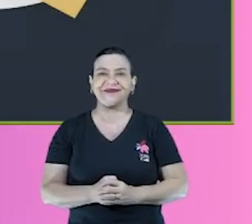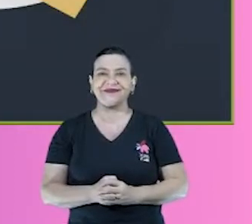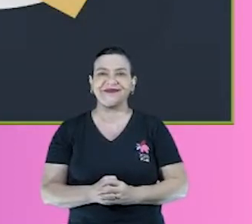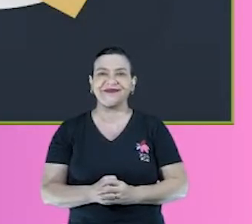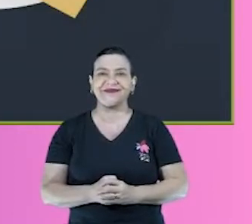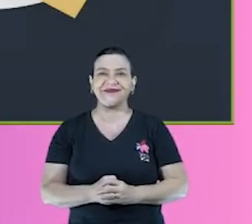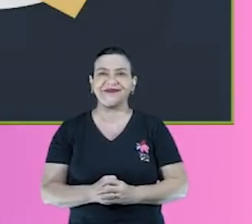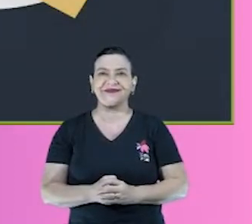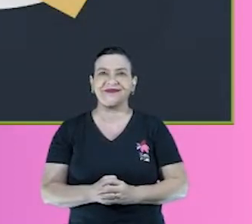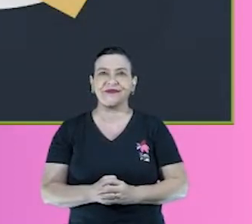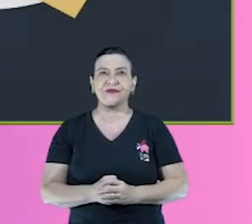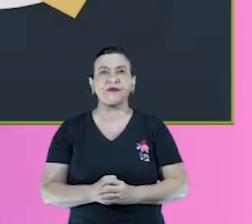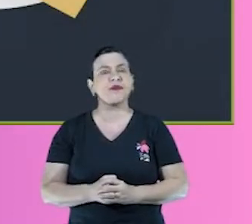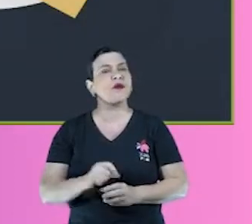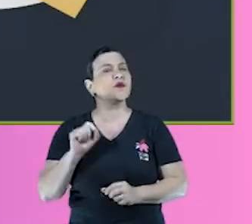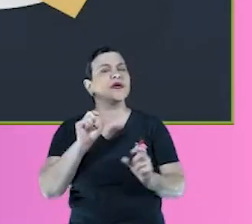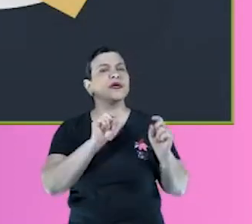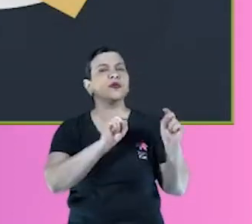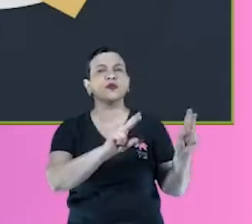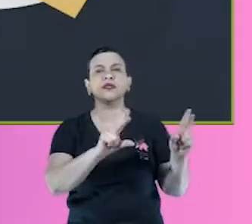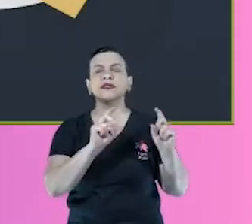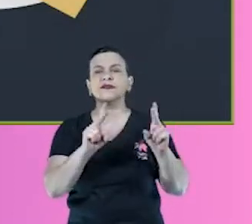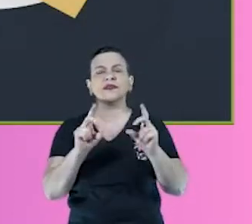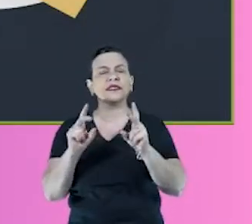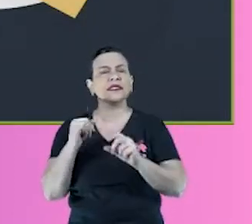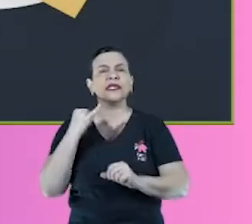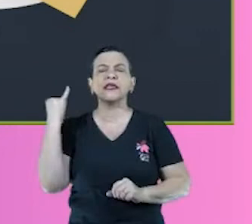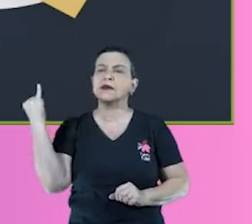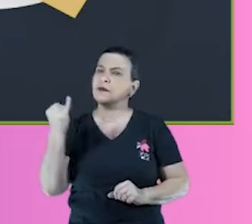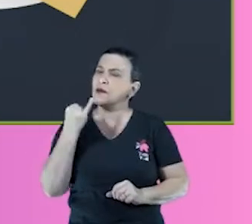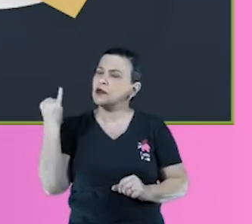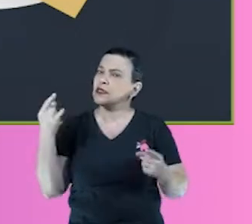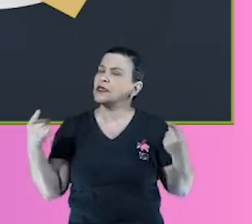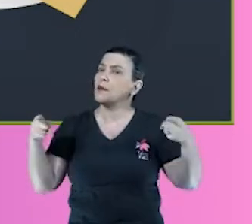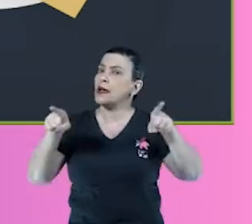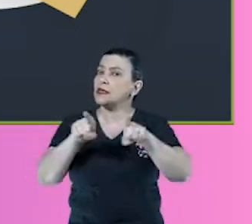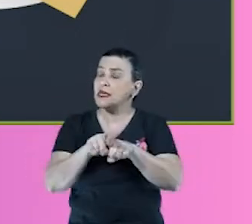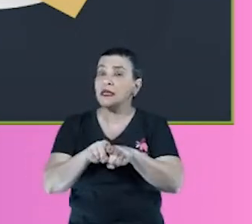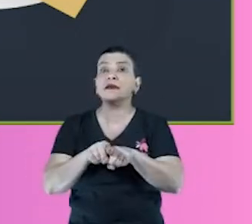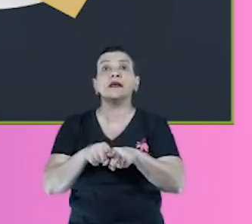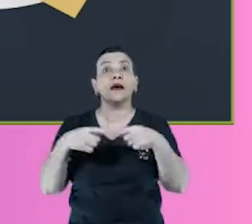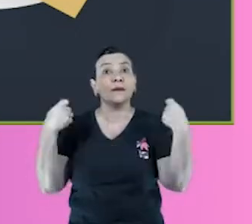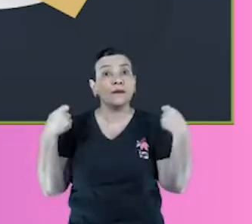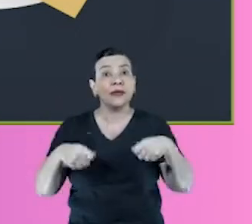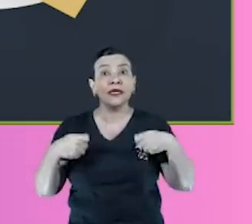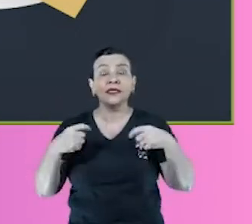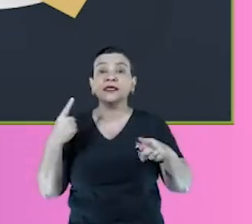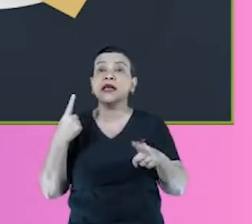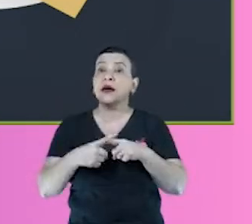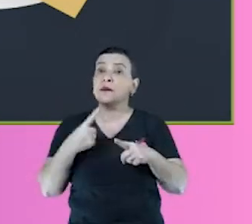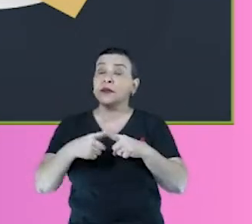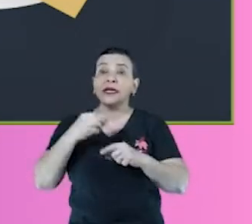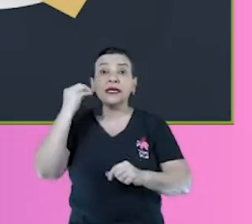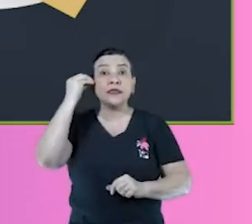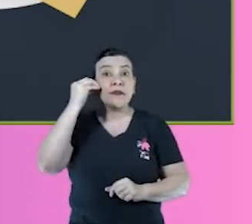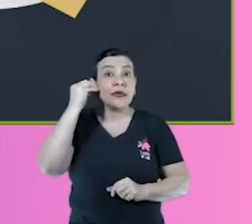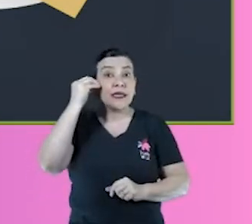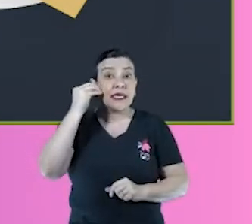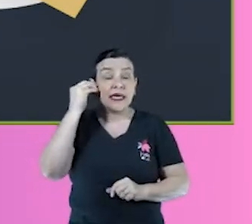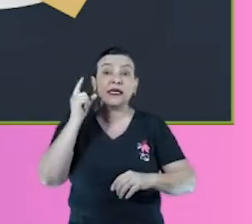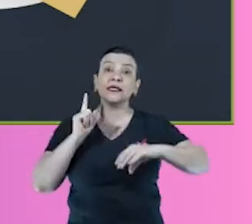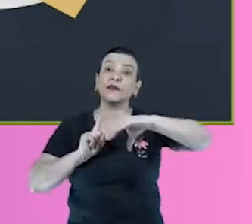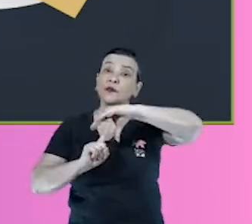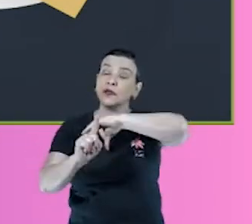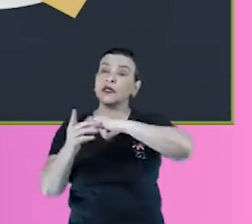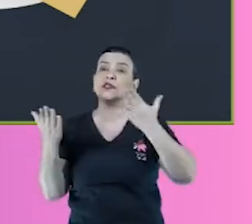E o que que os vendedores, a importância dos vendedores parceiros pra gente? Eles são essenciais pra esse negócio e pra experiência do cliente, né. Então hoje